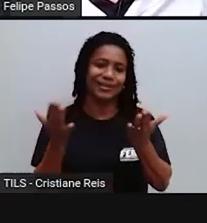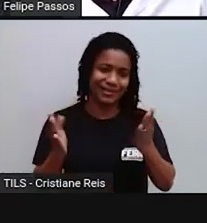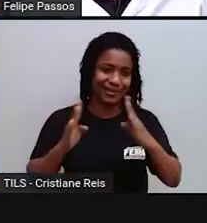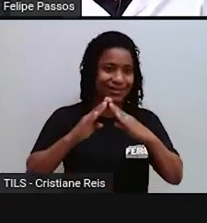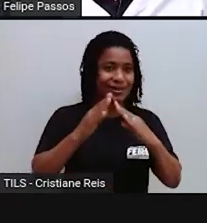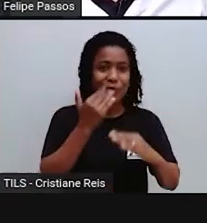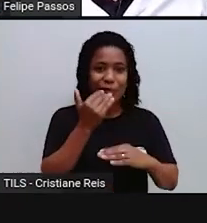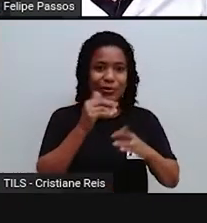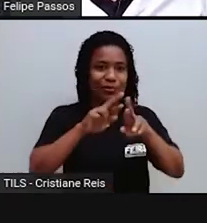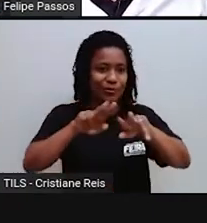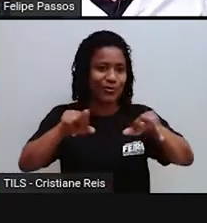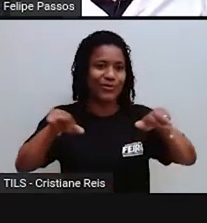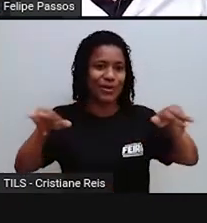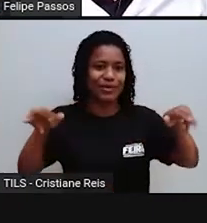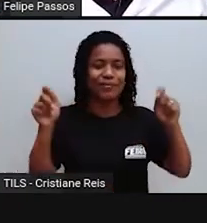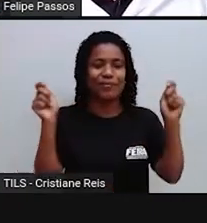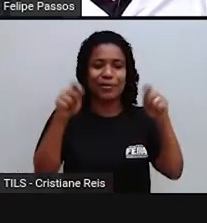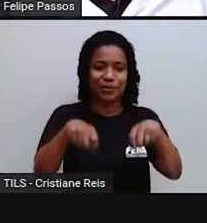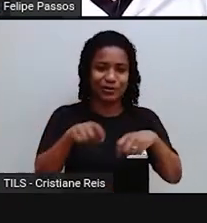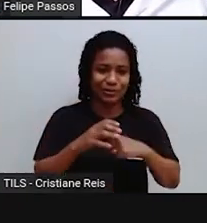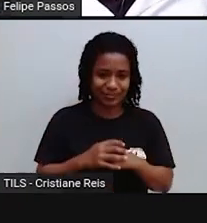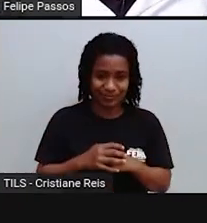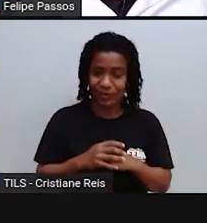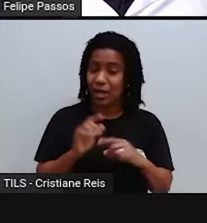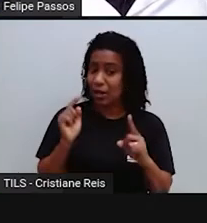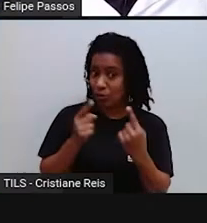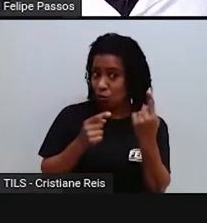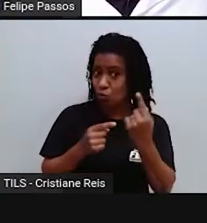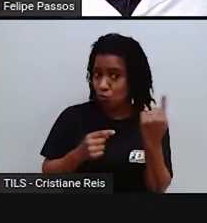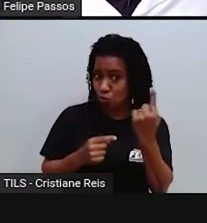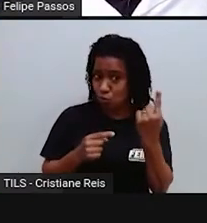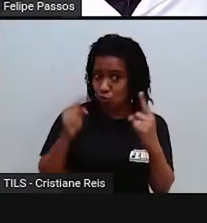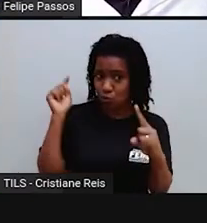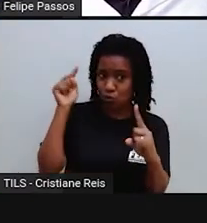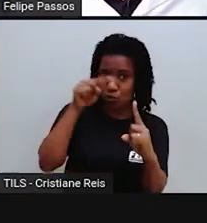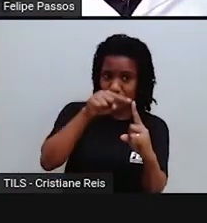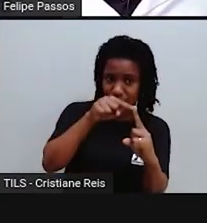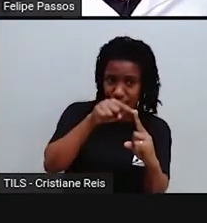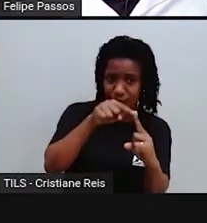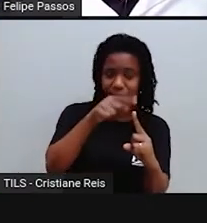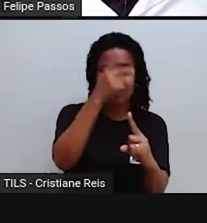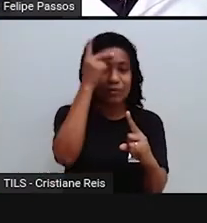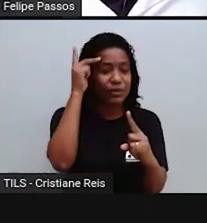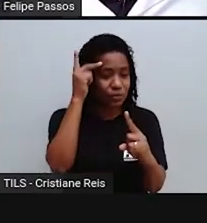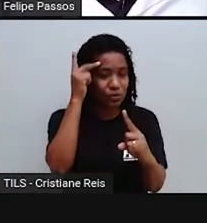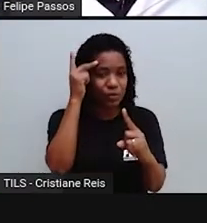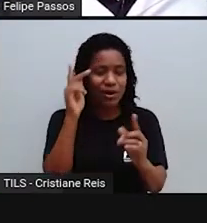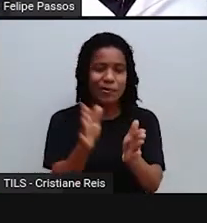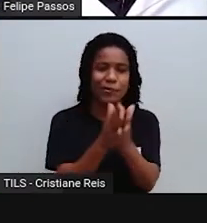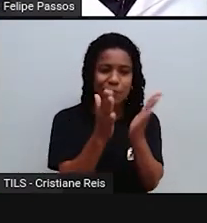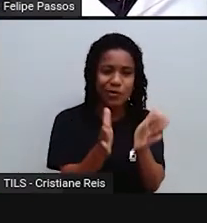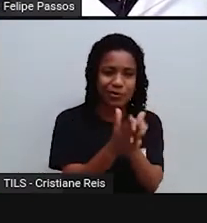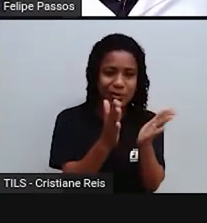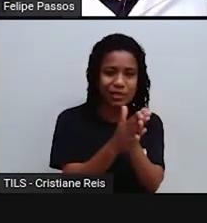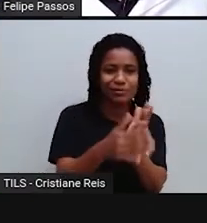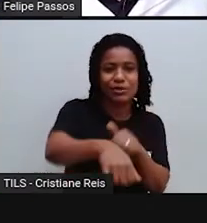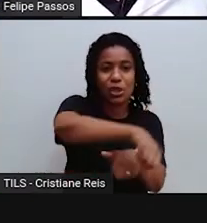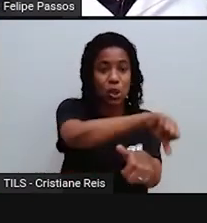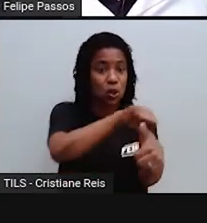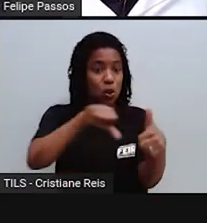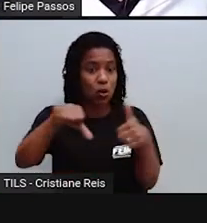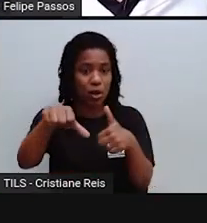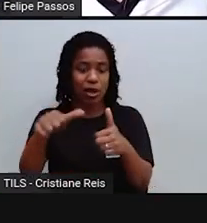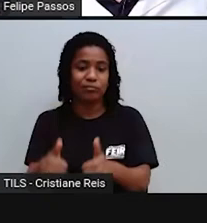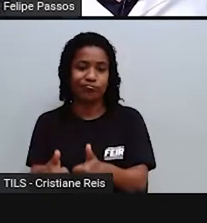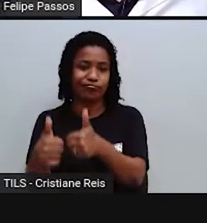Então assim, esse objetivo tem duas frentes. Tirar a pessoa que já está na faixa da pobreza de lá. Então, essas pessoas